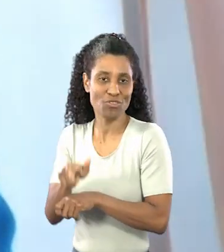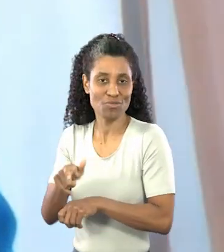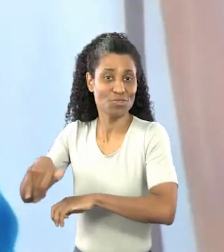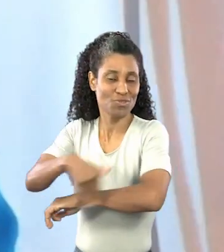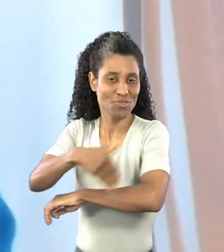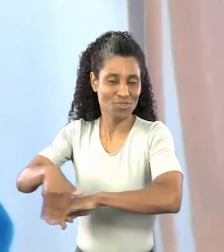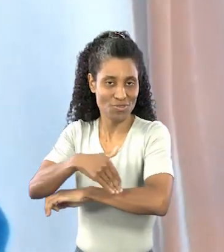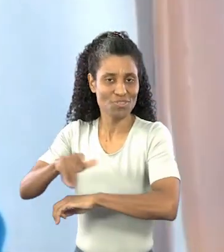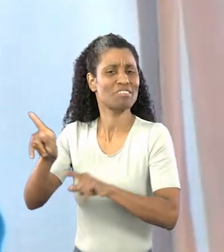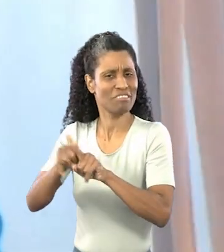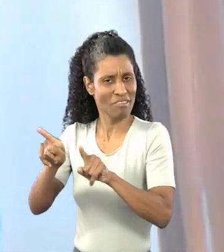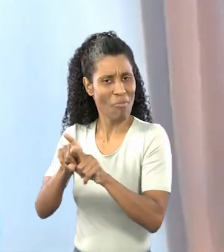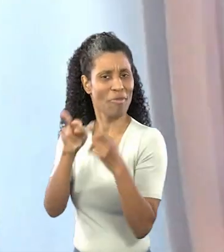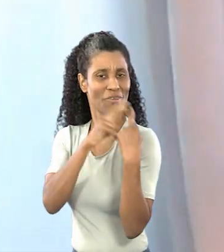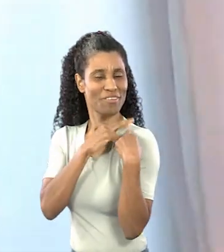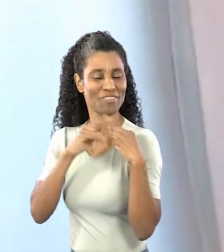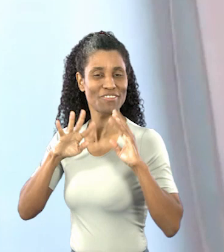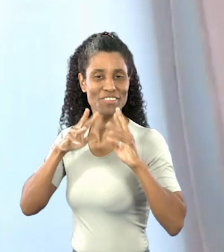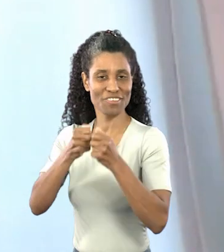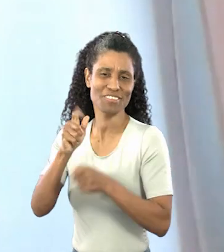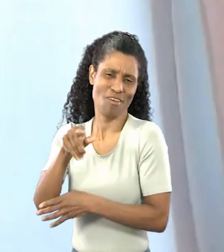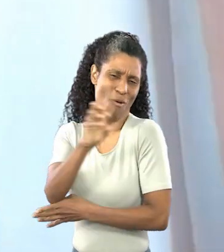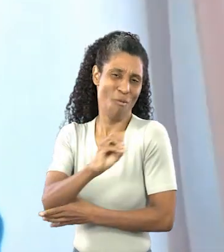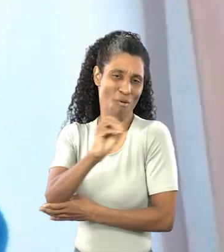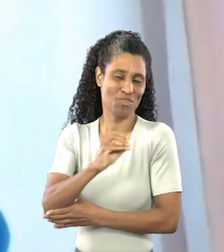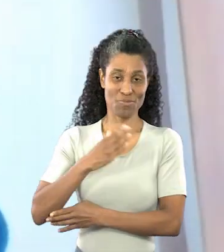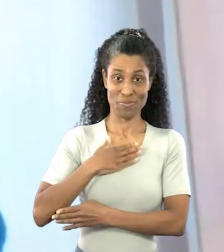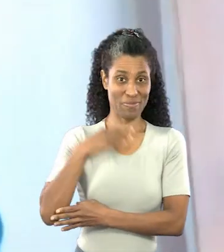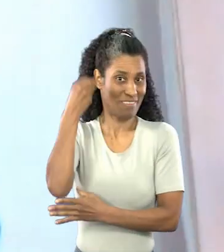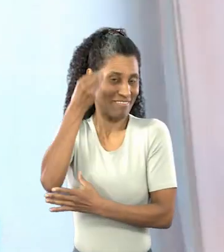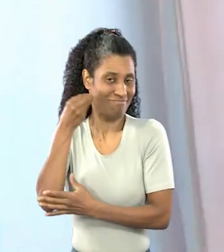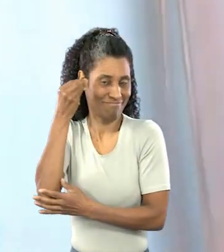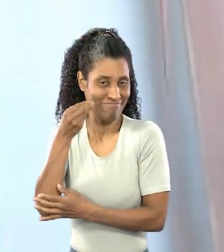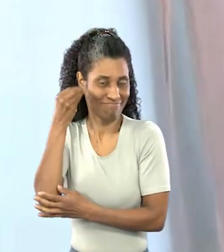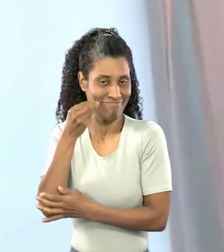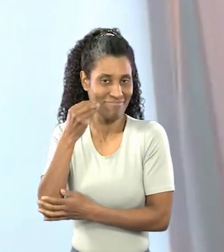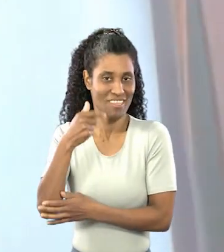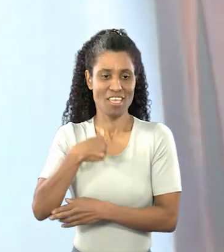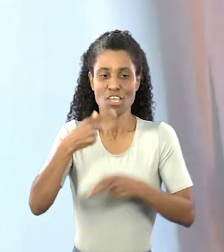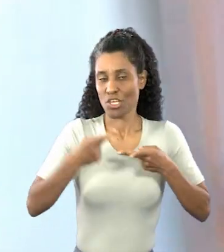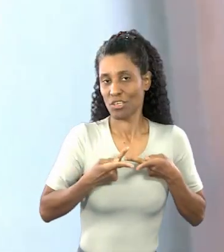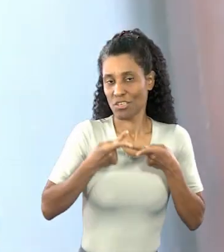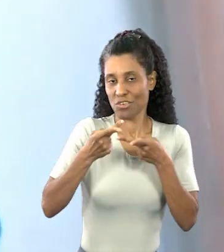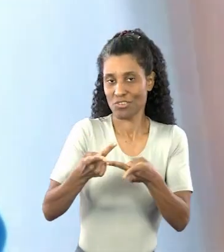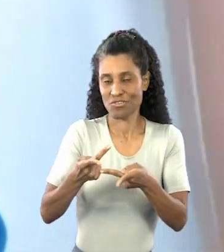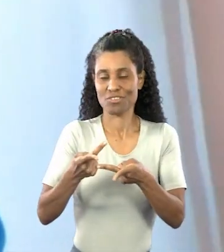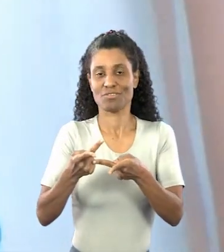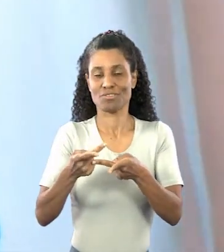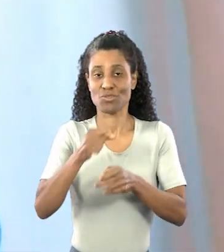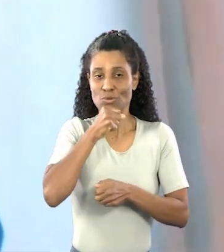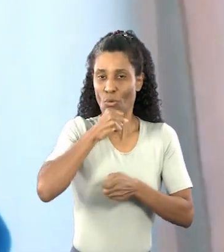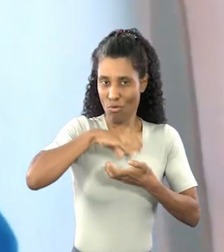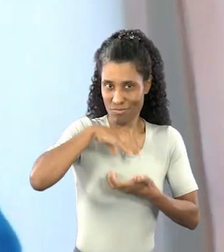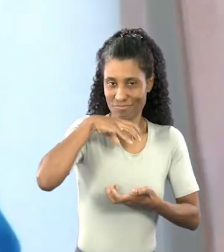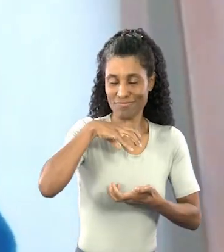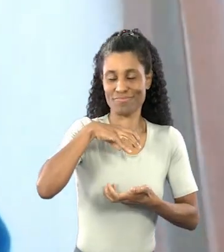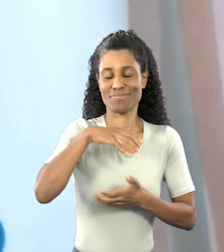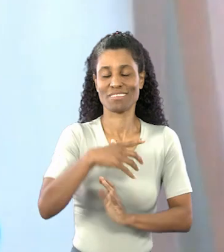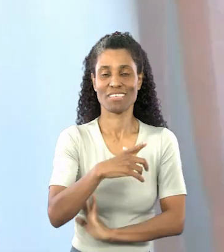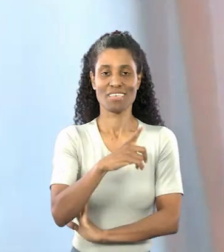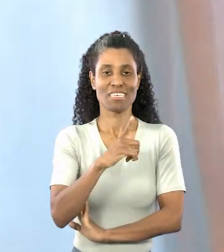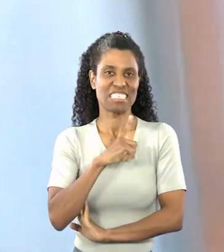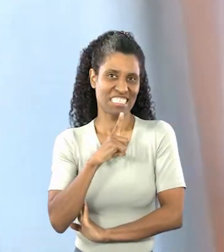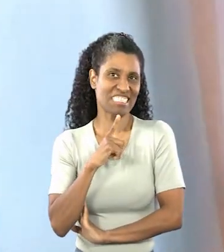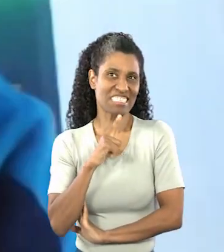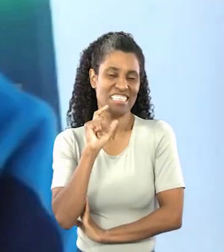têm bichinho de estimação. Então, assim, é fantástico, pela minha experiência, eu visito idosos, tenho idosos